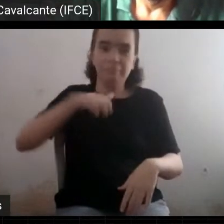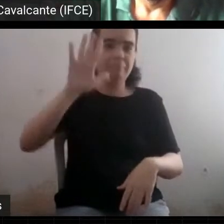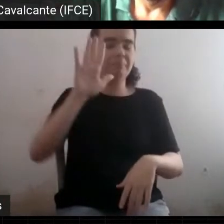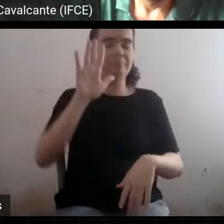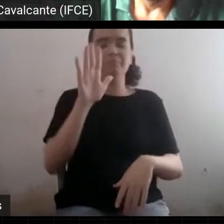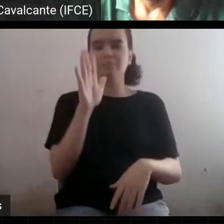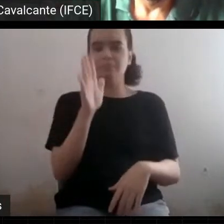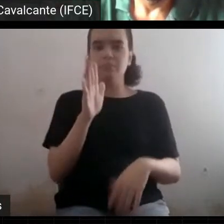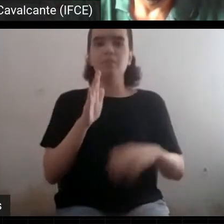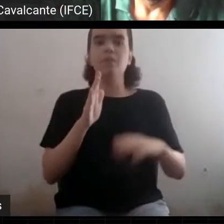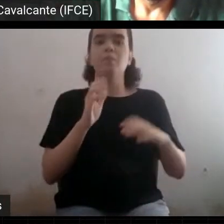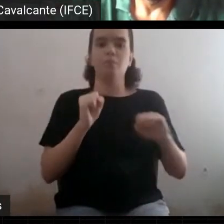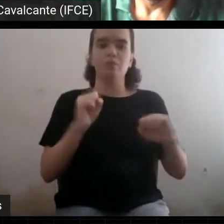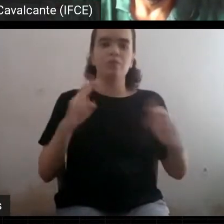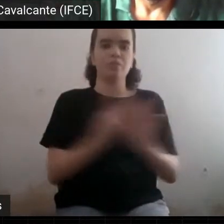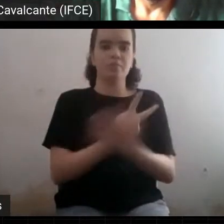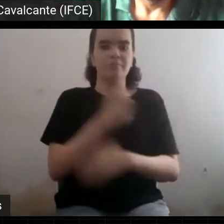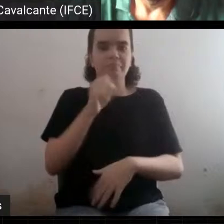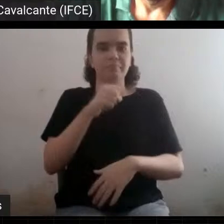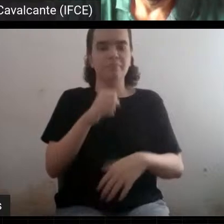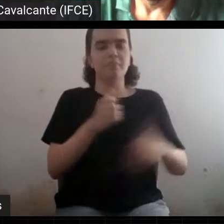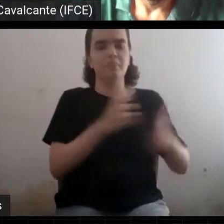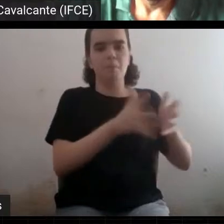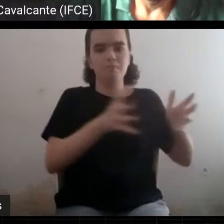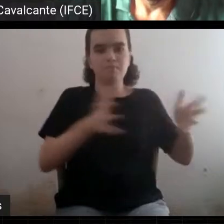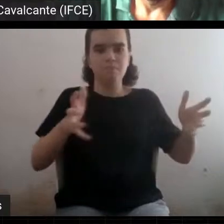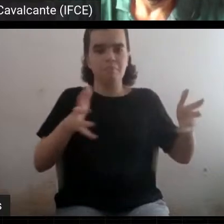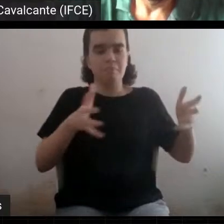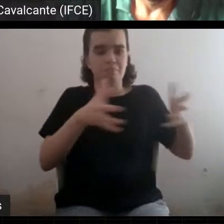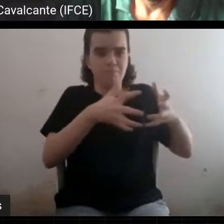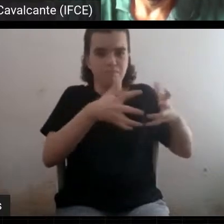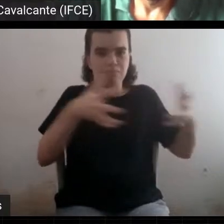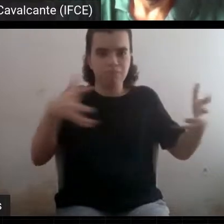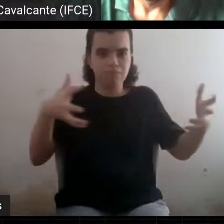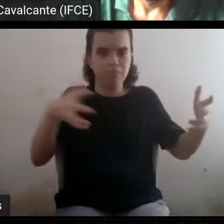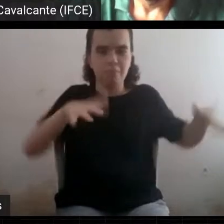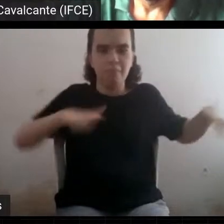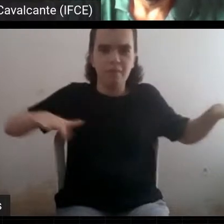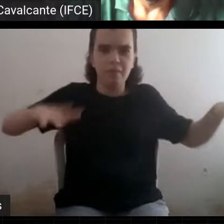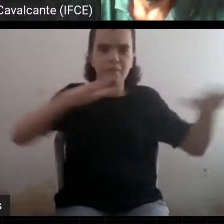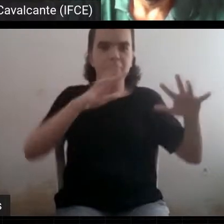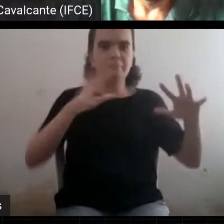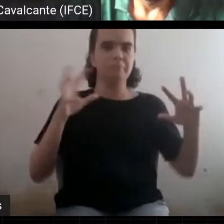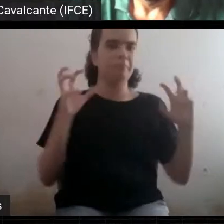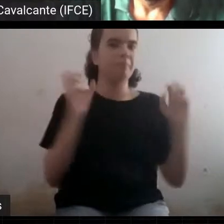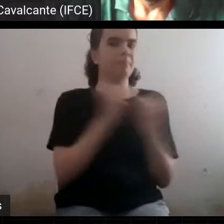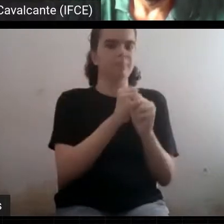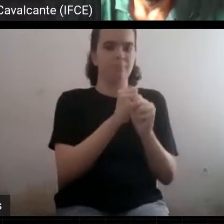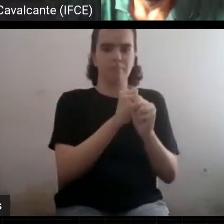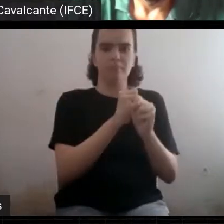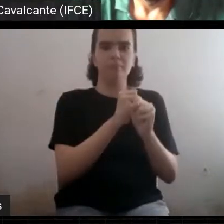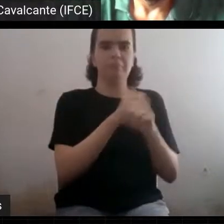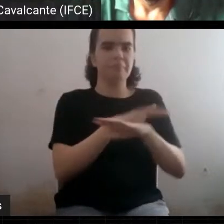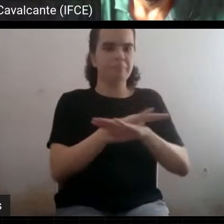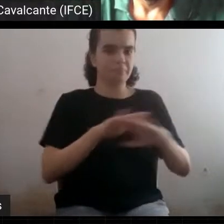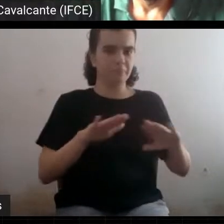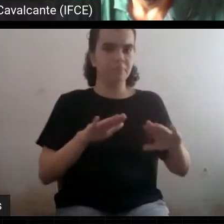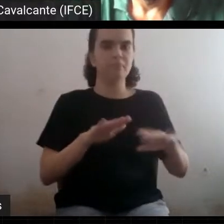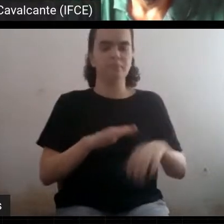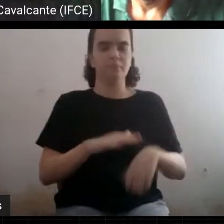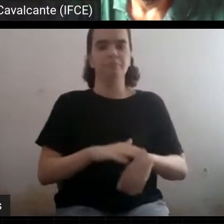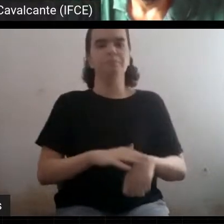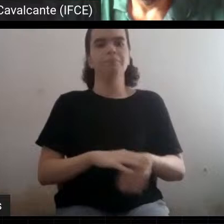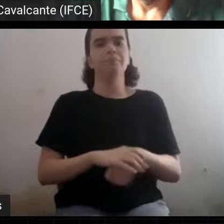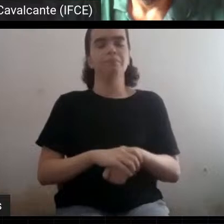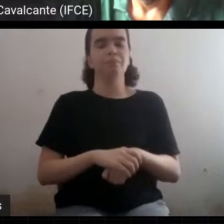os cosmólogos foram lá medindo, então, qual era a sua densidade para saber se a densidade era a densidade crítica, era acima da densidade